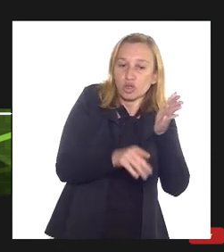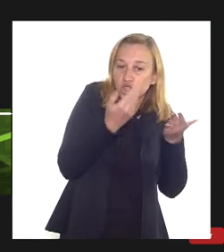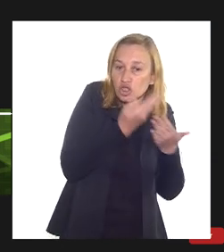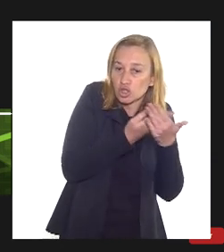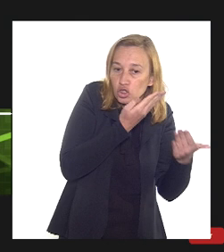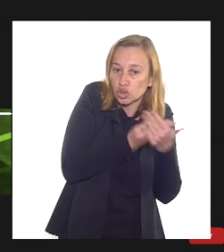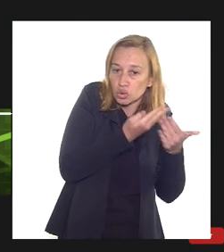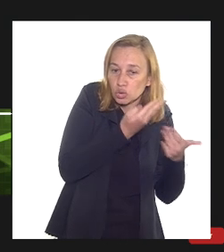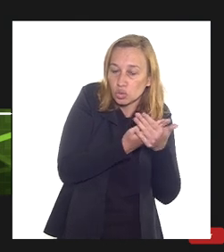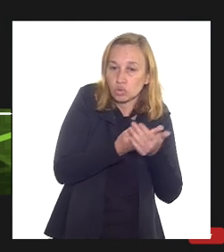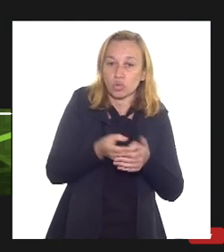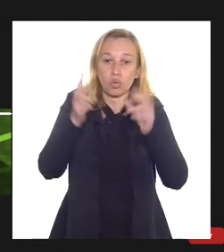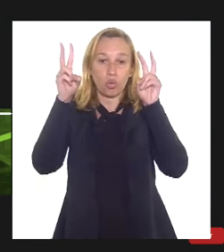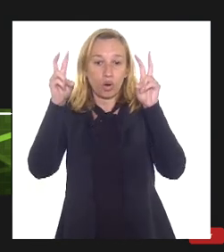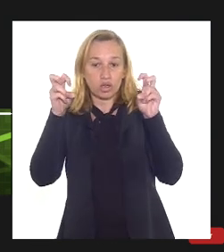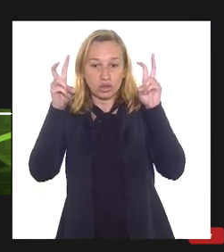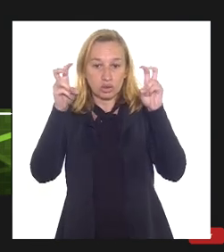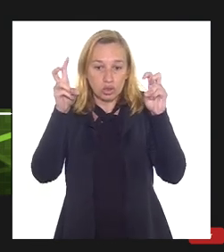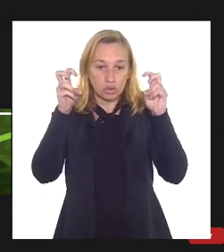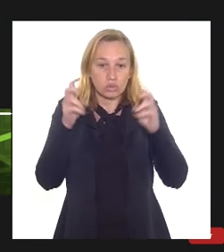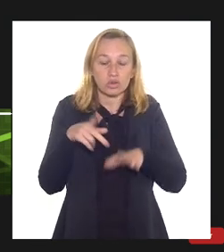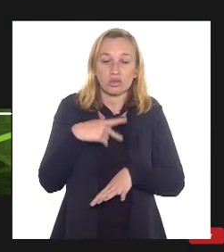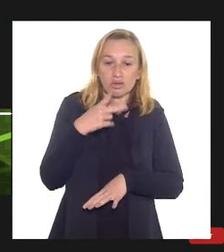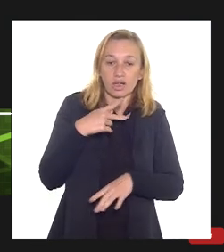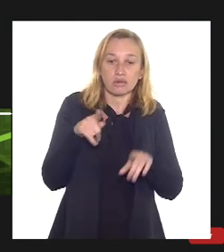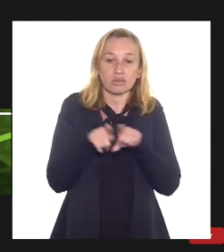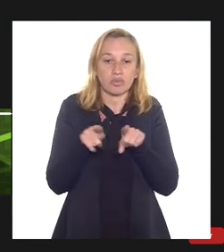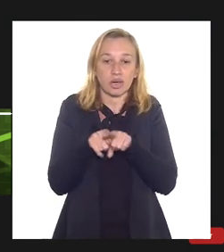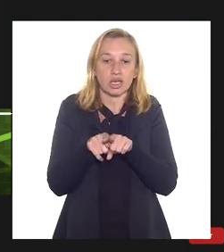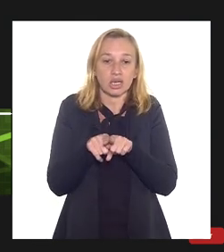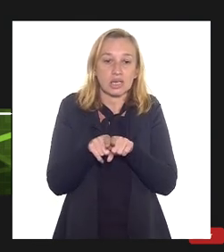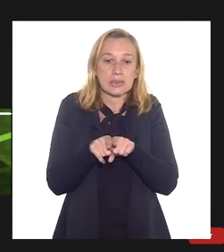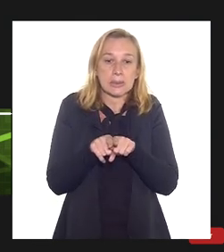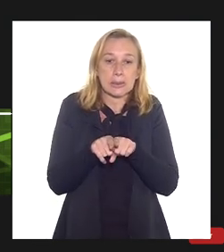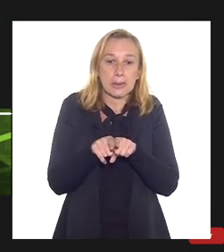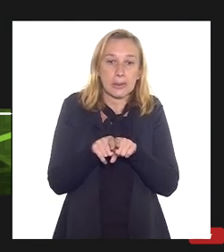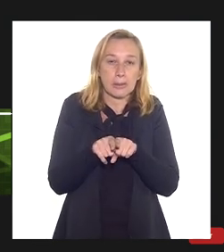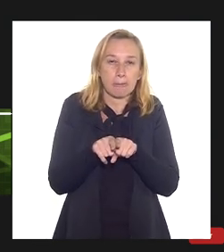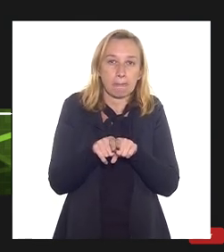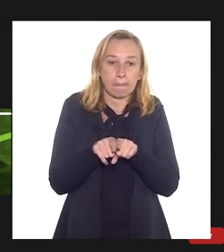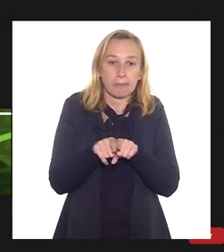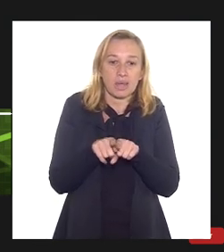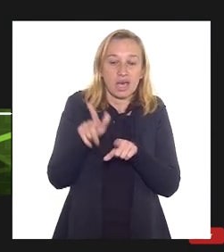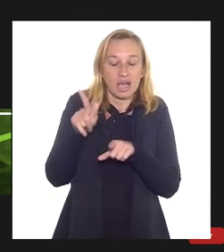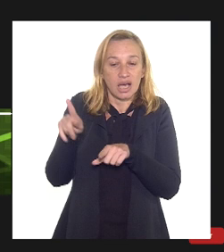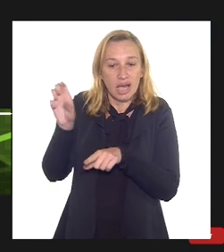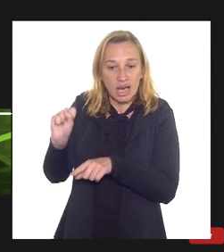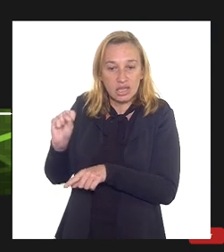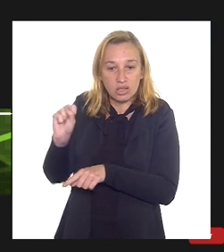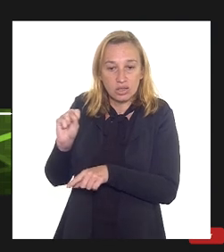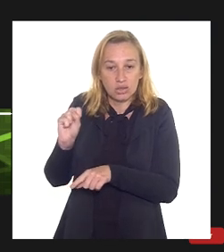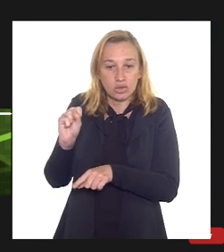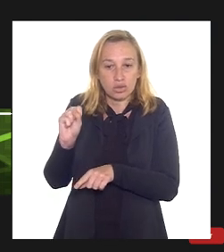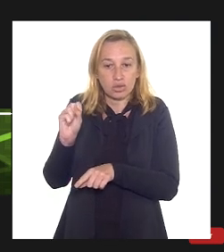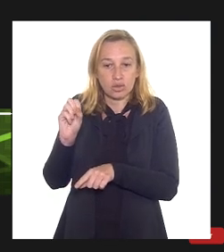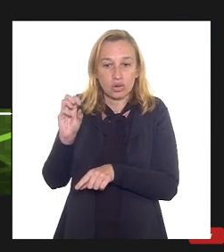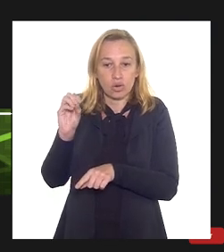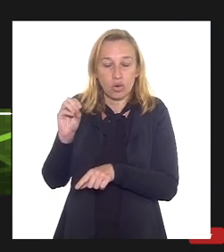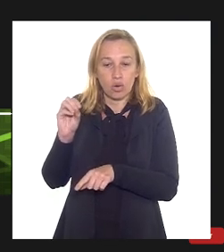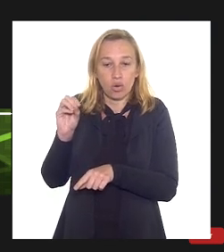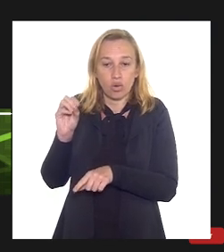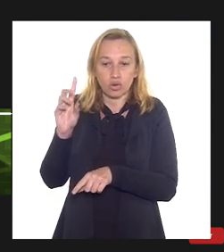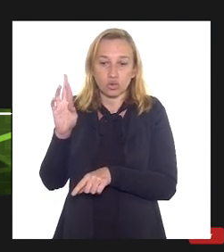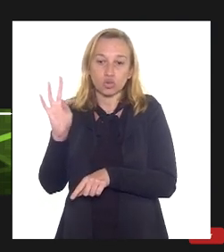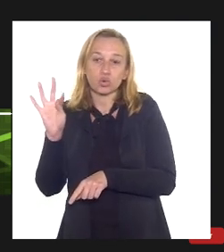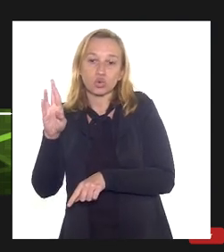passo para a questão que foi feita também, sobre novos gasodutos que serão construídos no Rio de Janeiro.